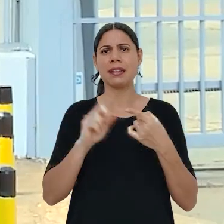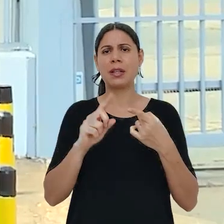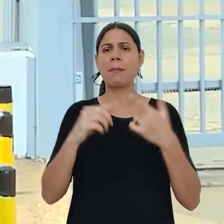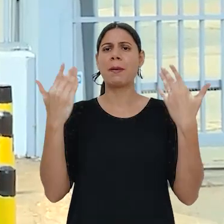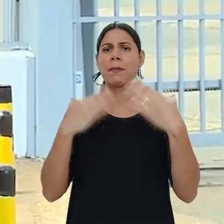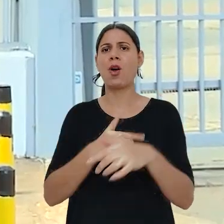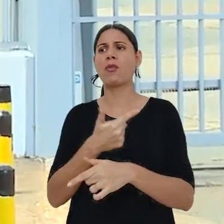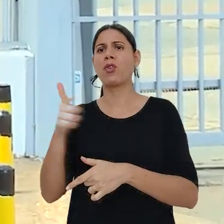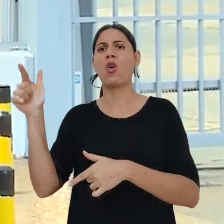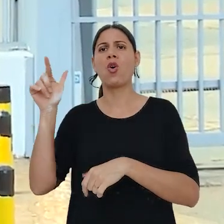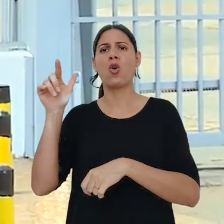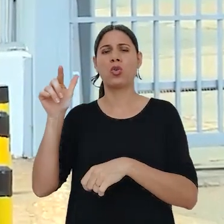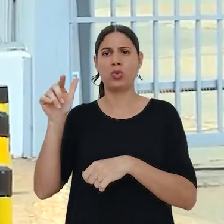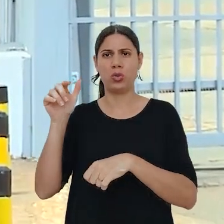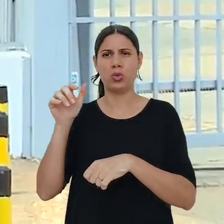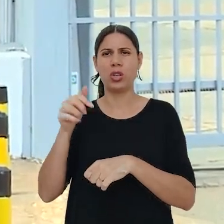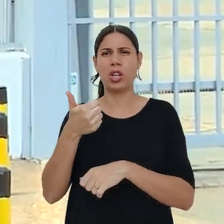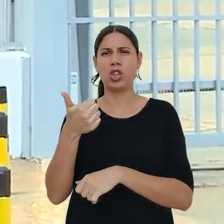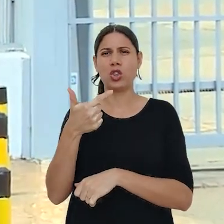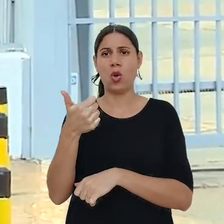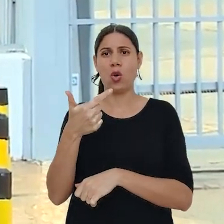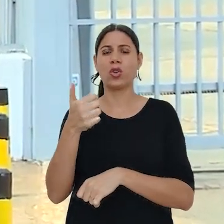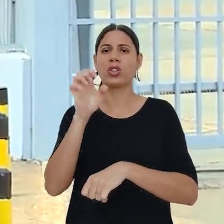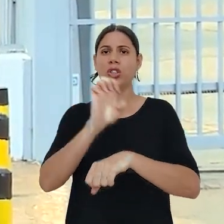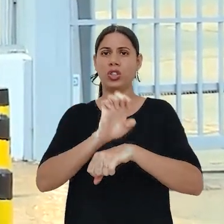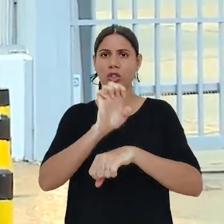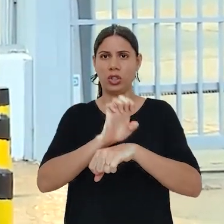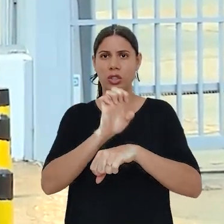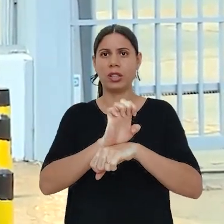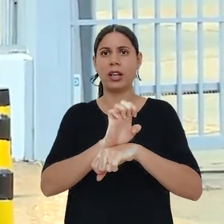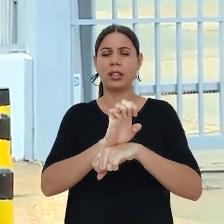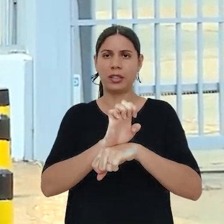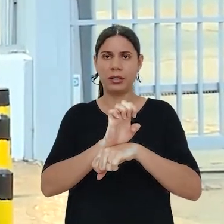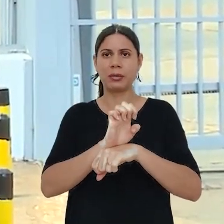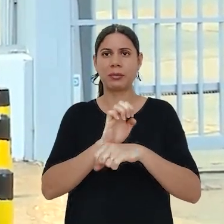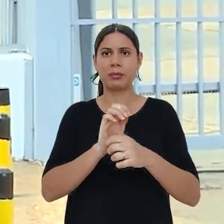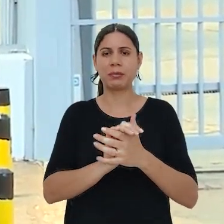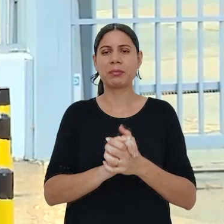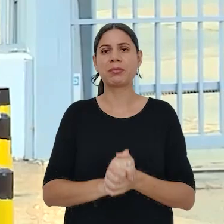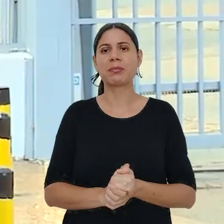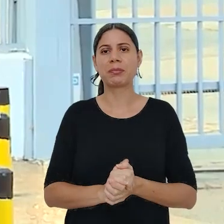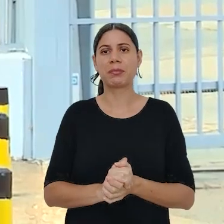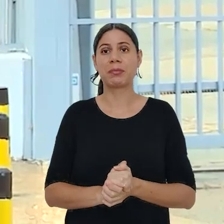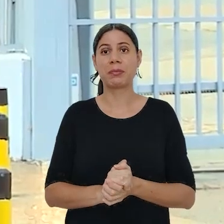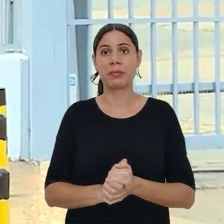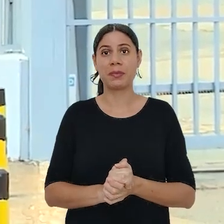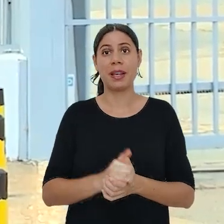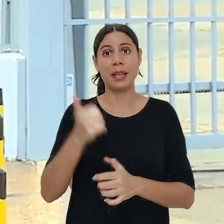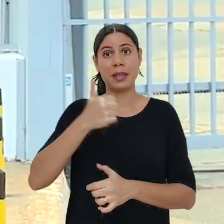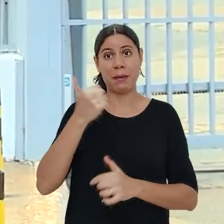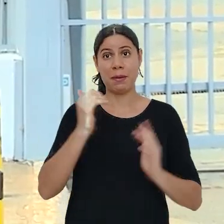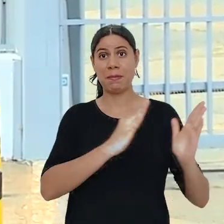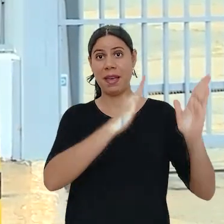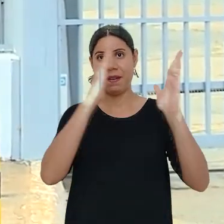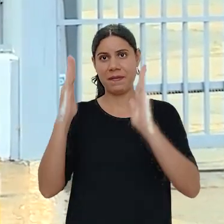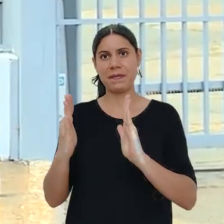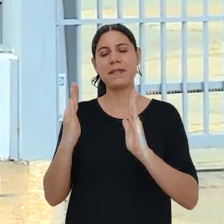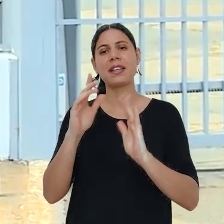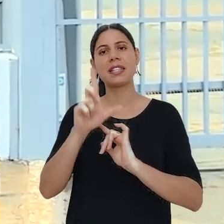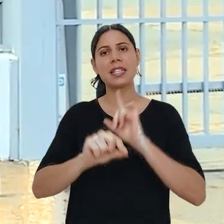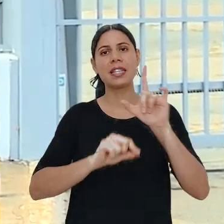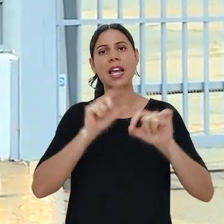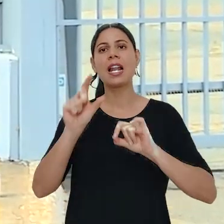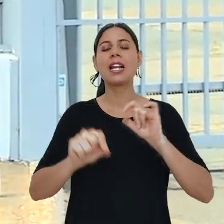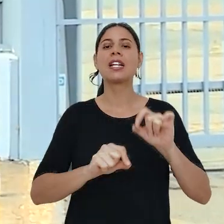as provas foram aplicadas nas capitais dos 12 estados que compõem a primeira região da Justiça Federal. Nessa primeira fase da